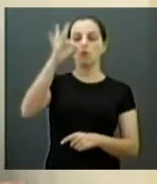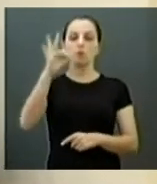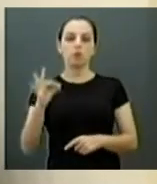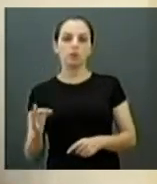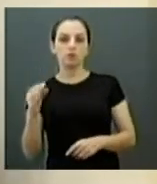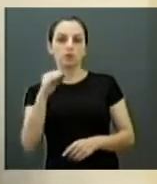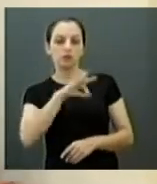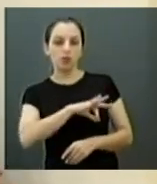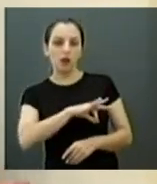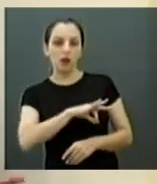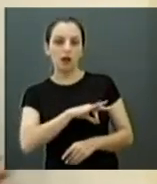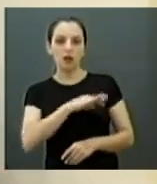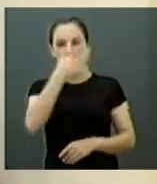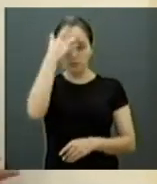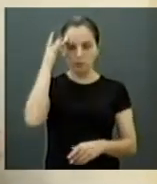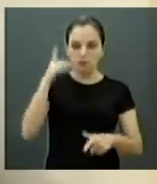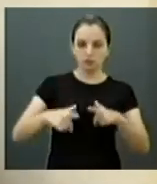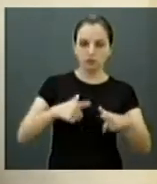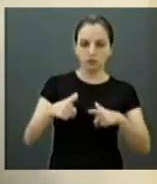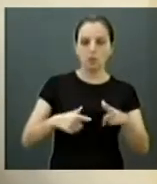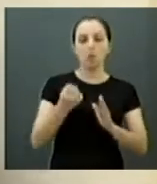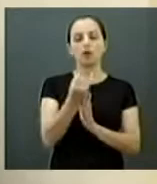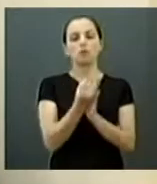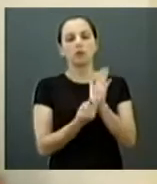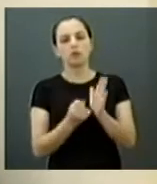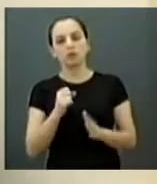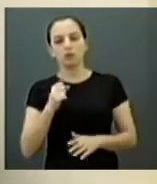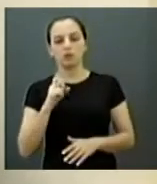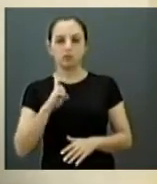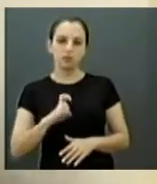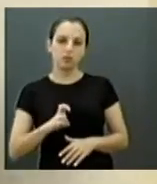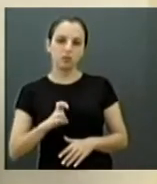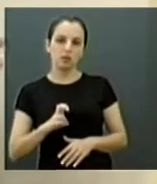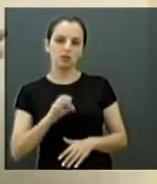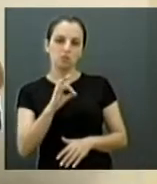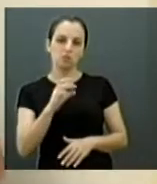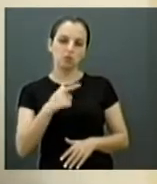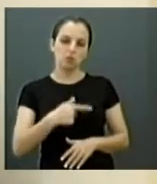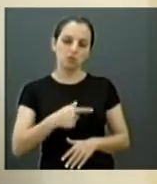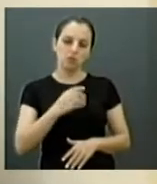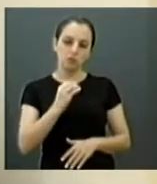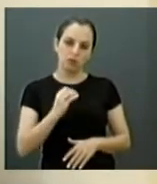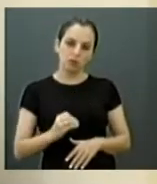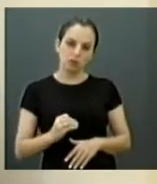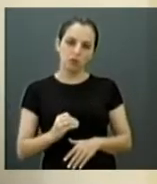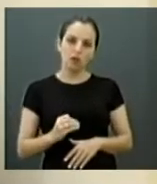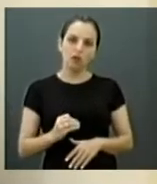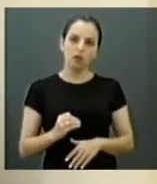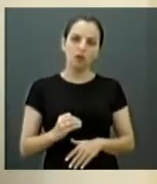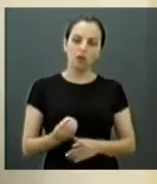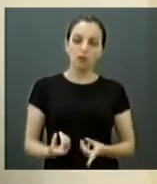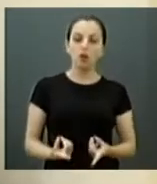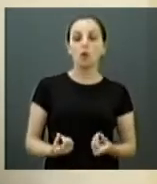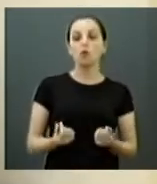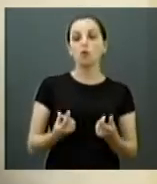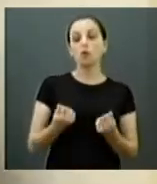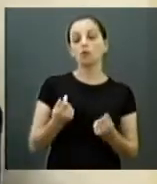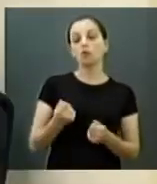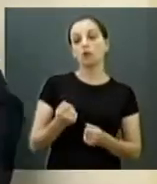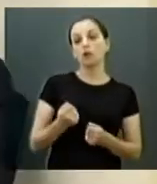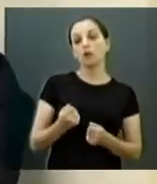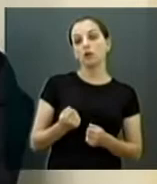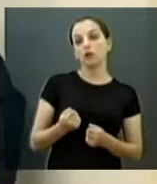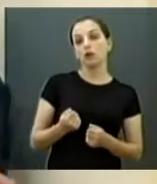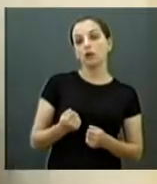A inflação vai girar em torno de cinco setenta, cinco oitenta, um ganho real de três. Ah, mas teve perdas de dois